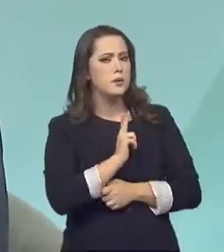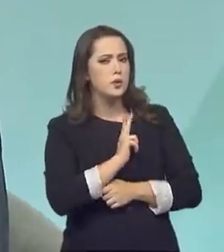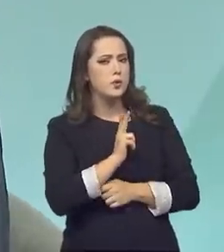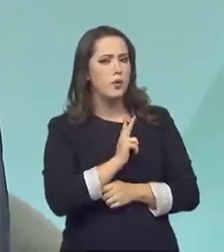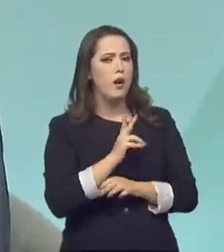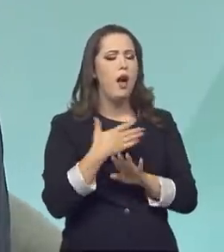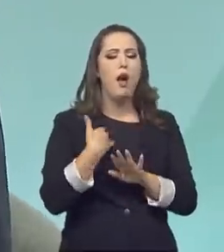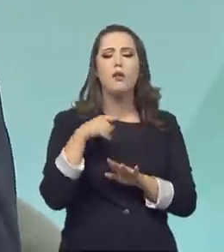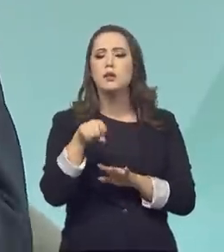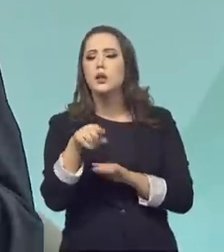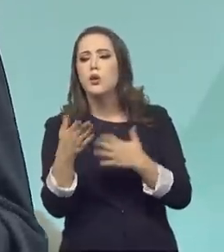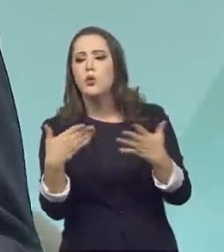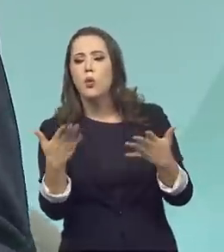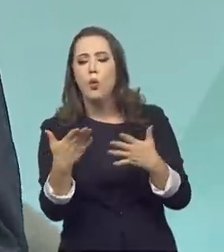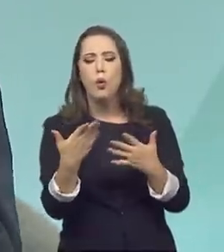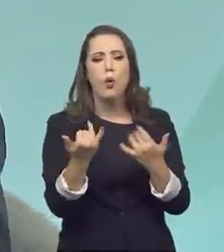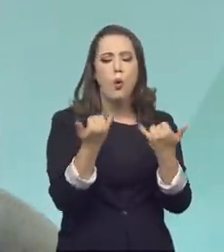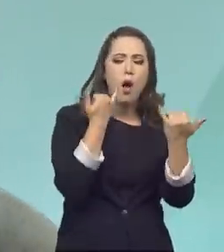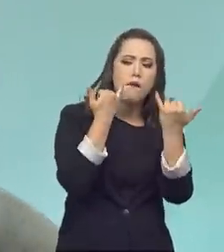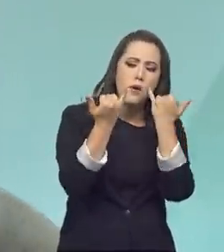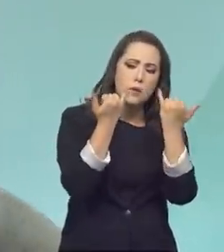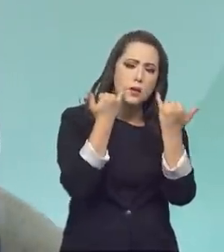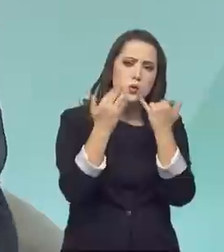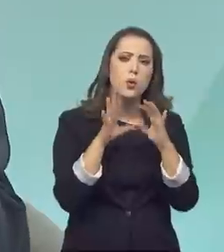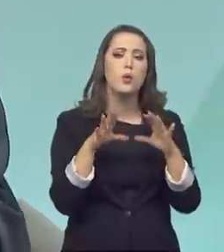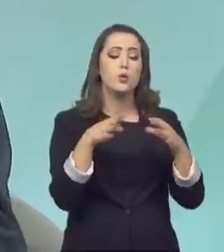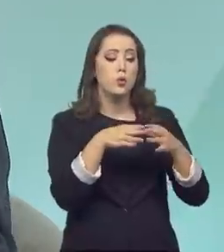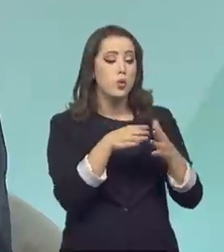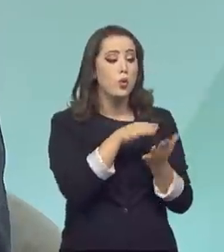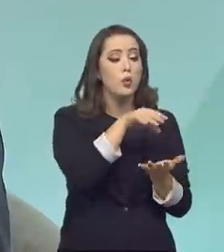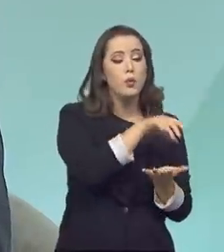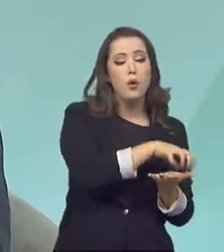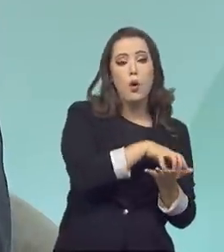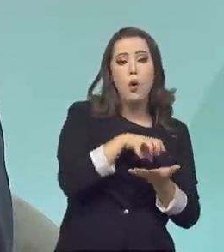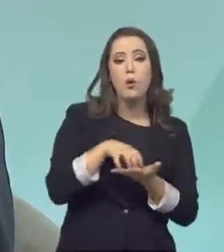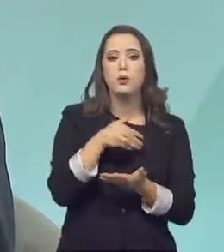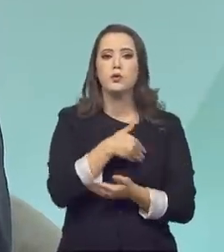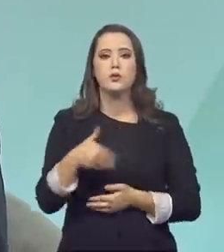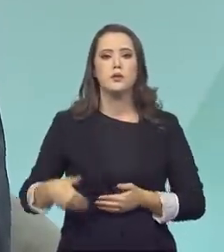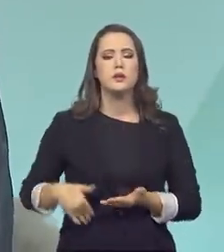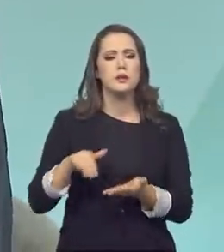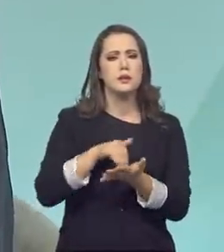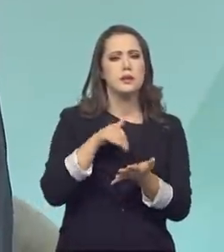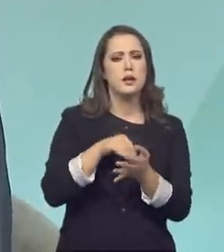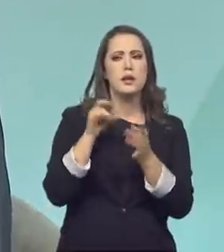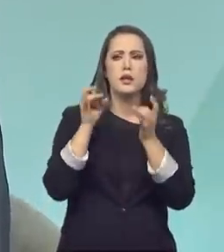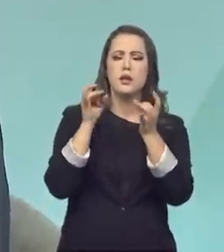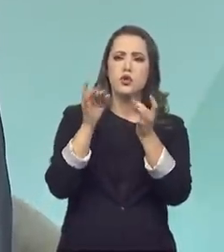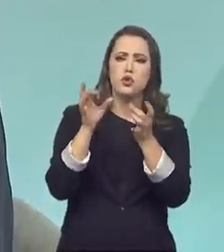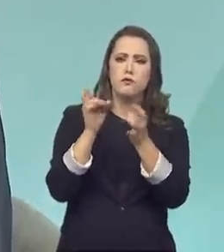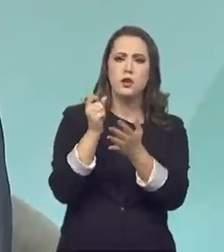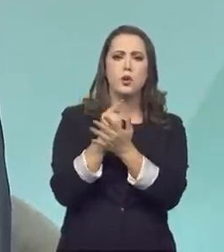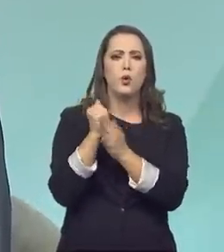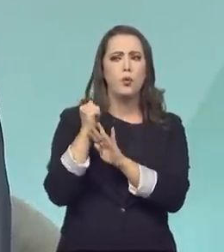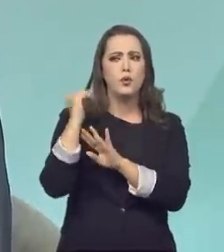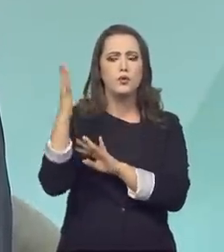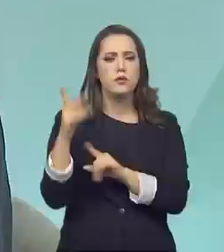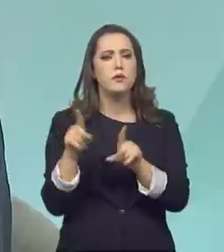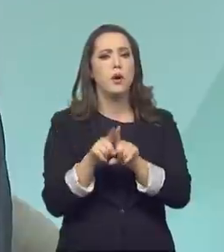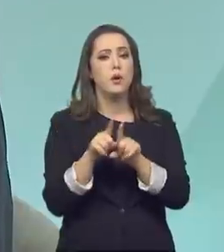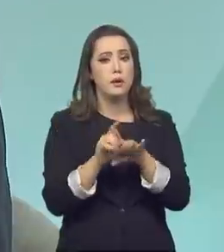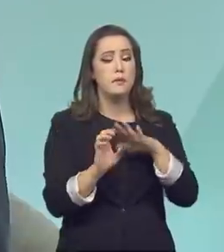as partes interessadas, órgãos do governo, Secretaria, por exemplo, de Comércio Exterior, a própria Secretaria de Produtividade, Emprego e